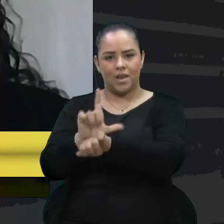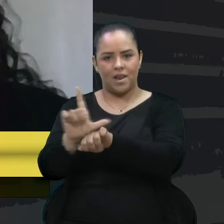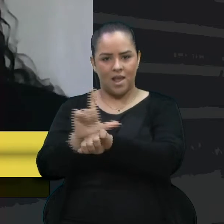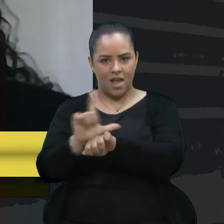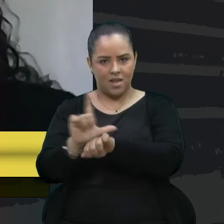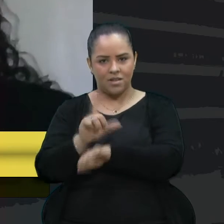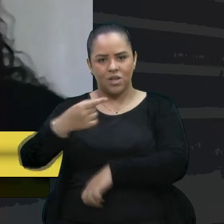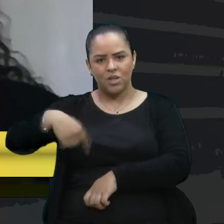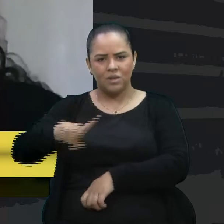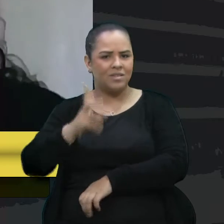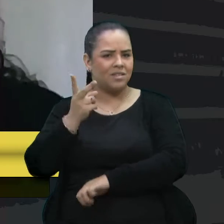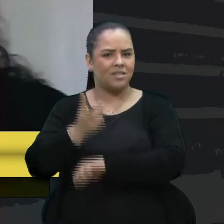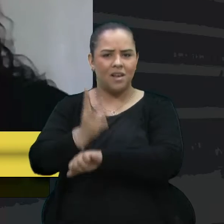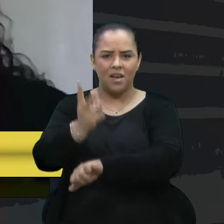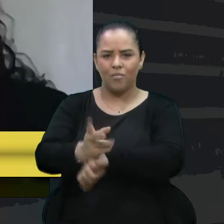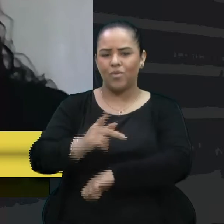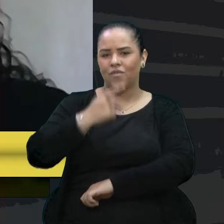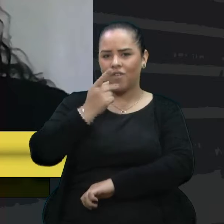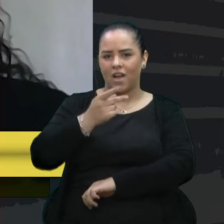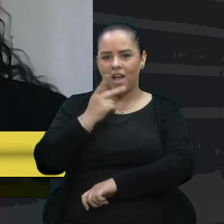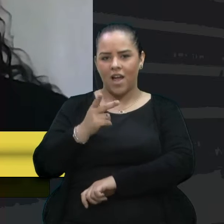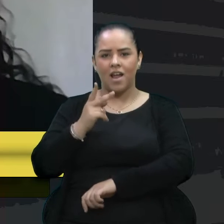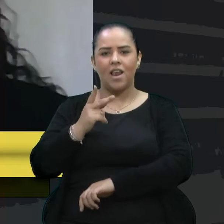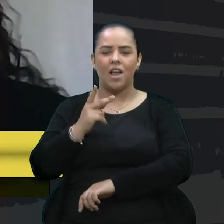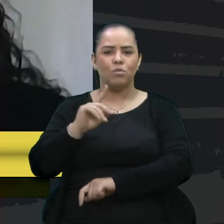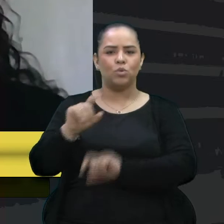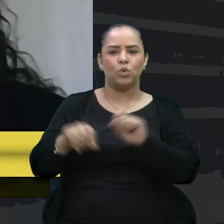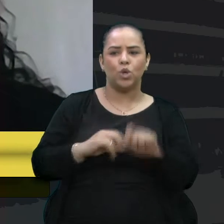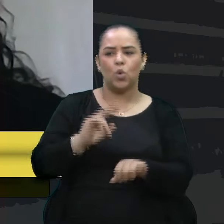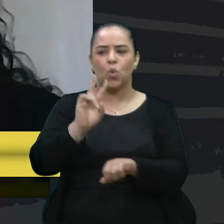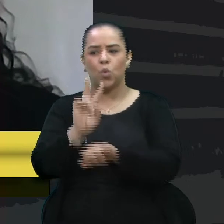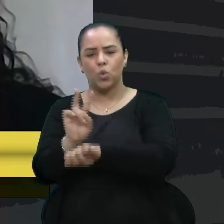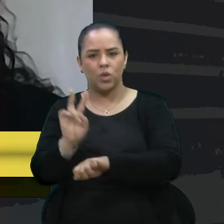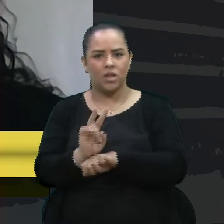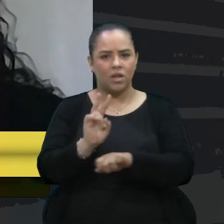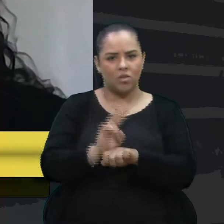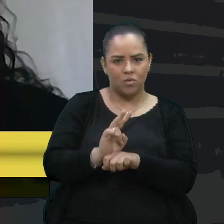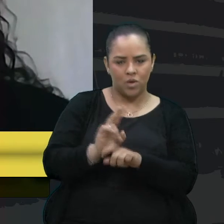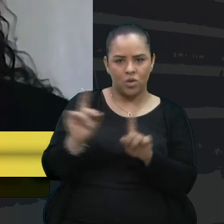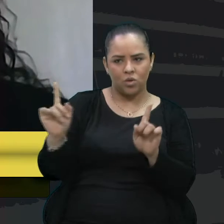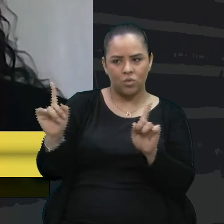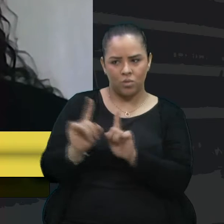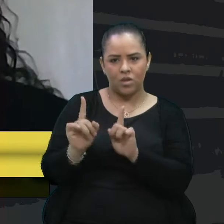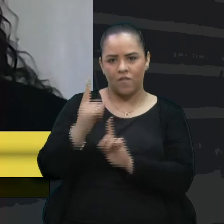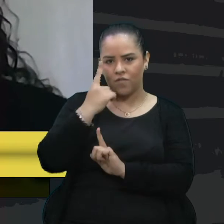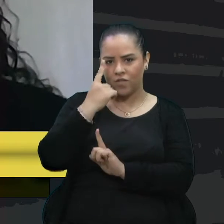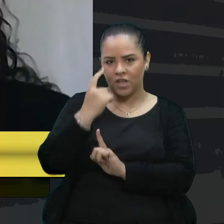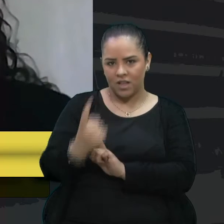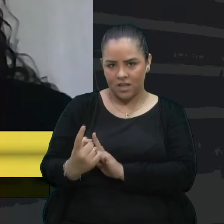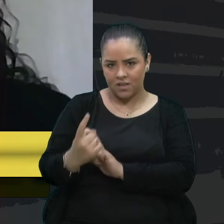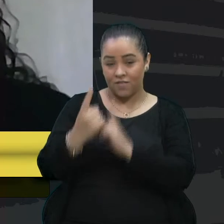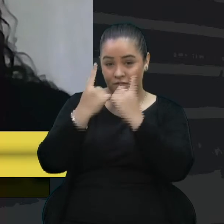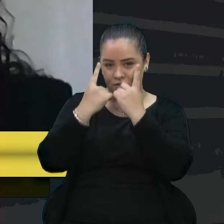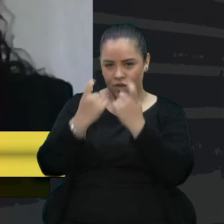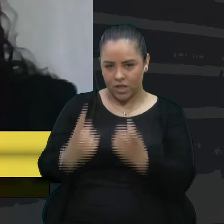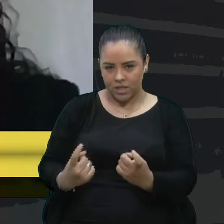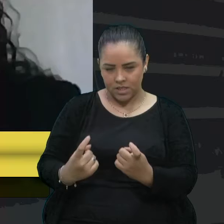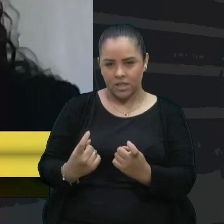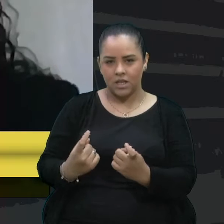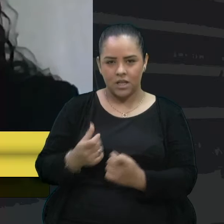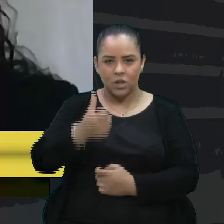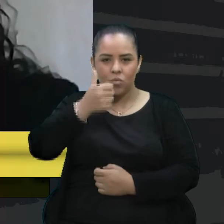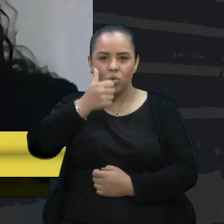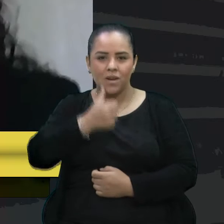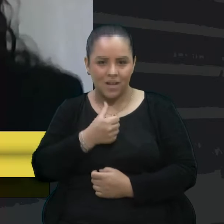gente fala a respeito de ações para prevenção e para coibir a violência contra as mulheres. E hoje nós temos